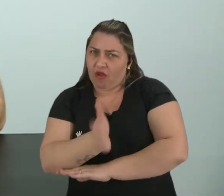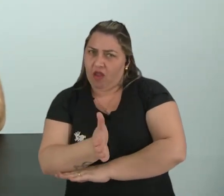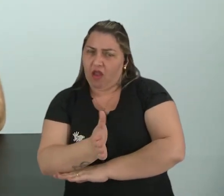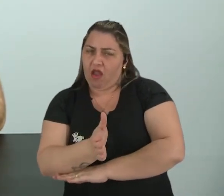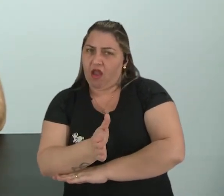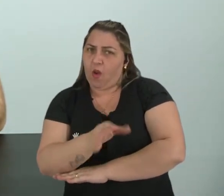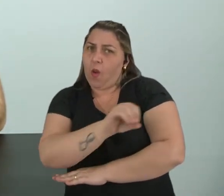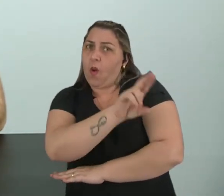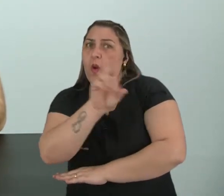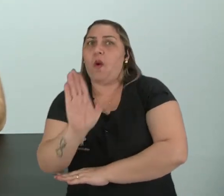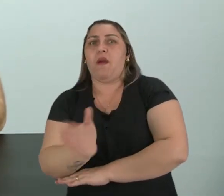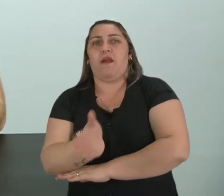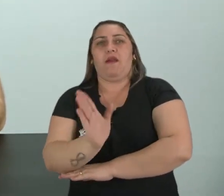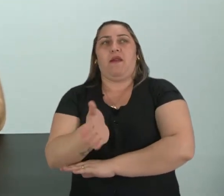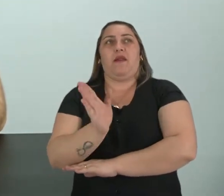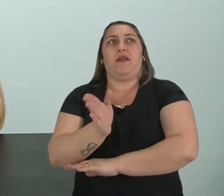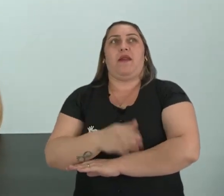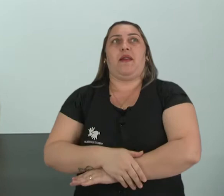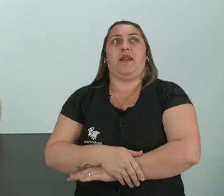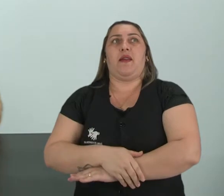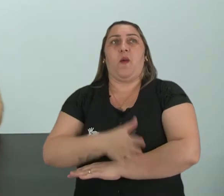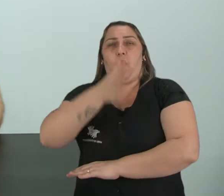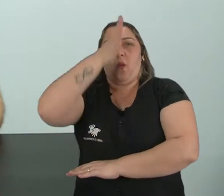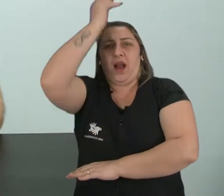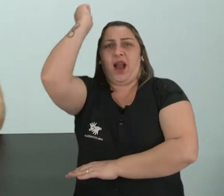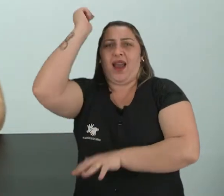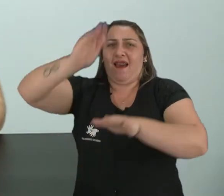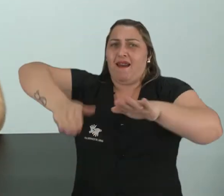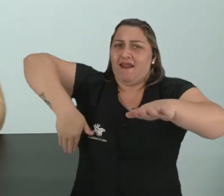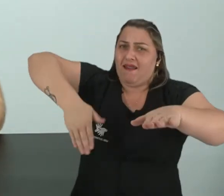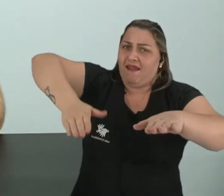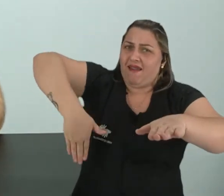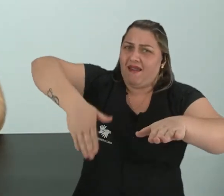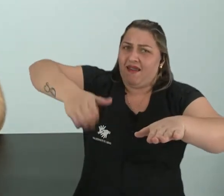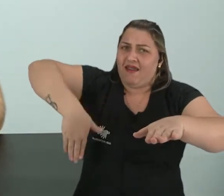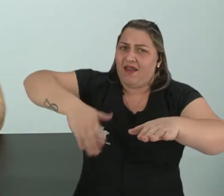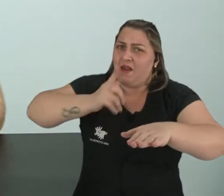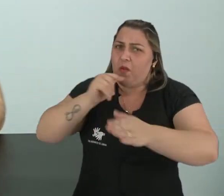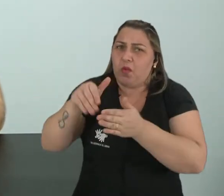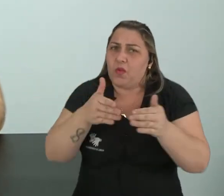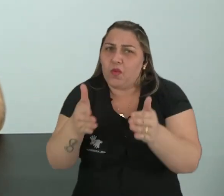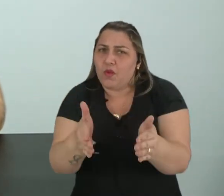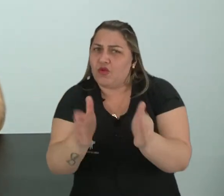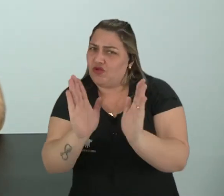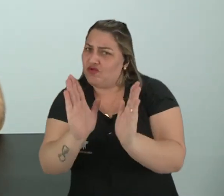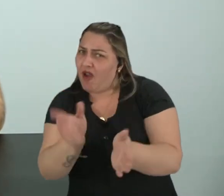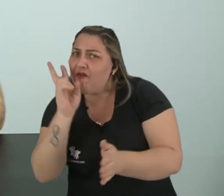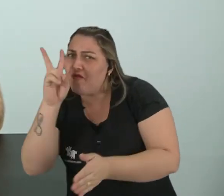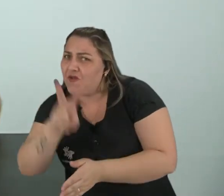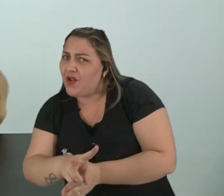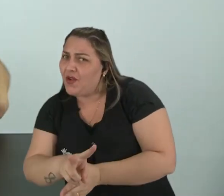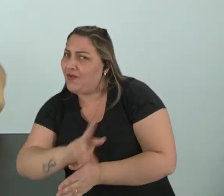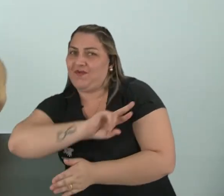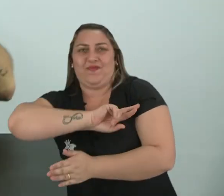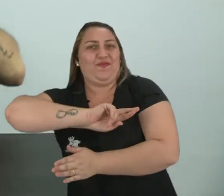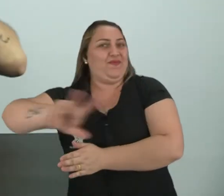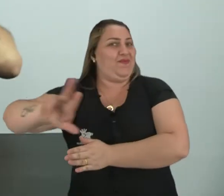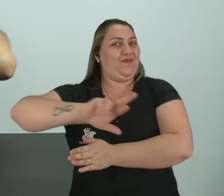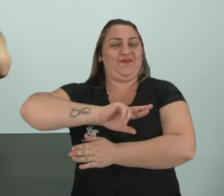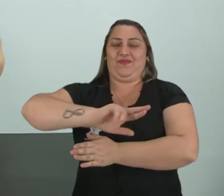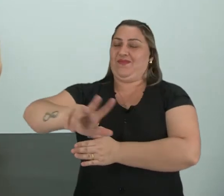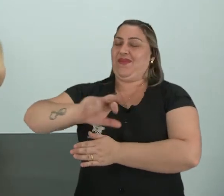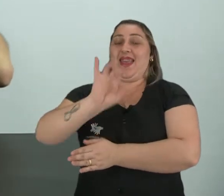Ou você já viu uma galinha nadando no rio? Hã? Perceberam? Então,